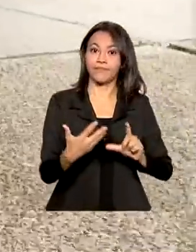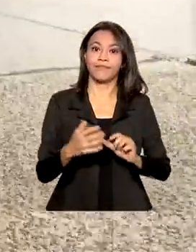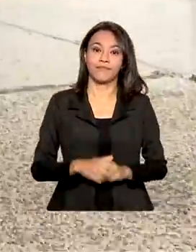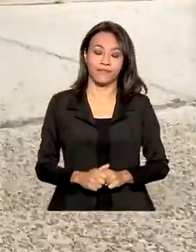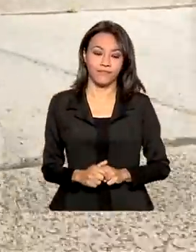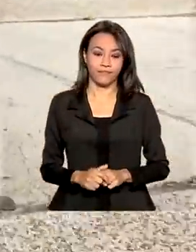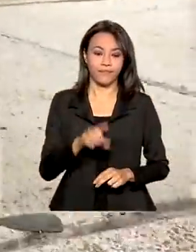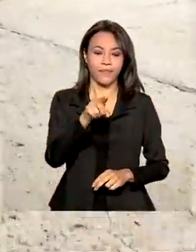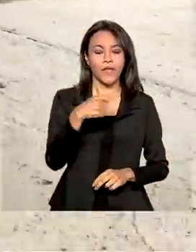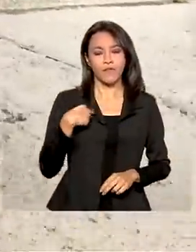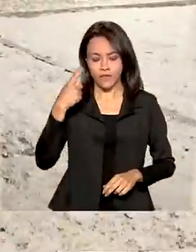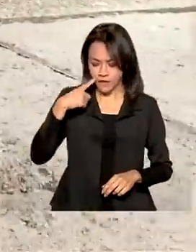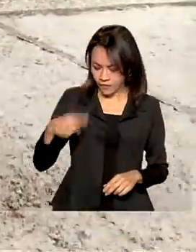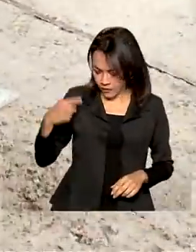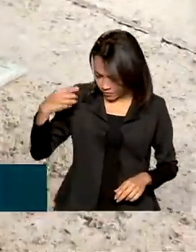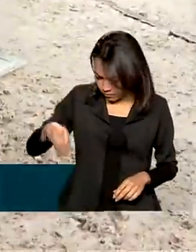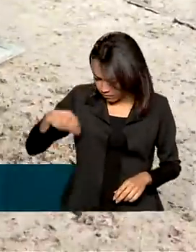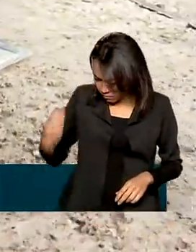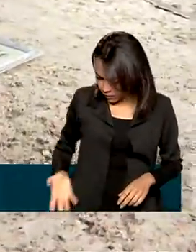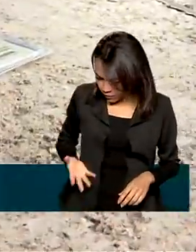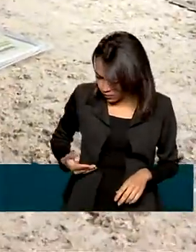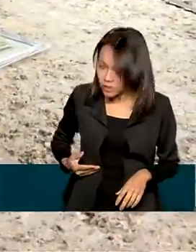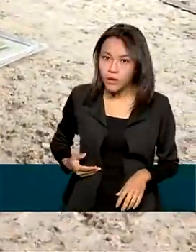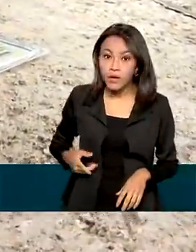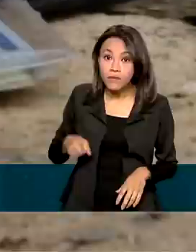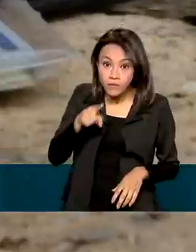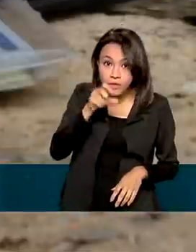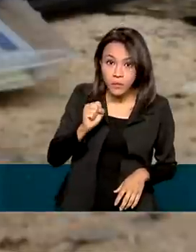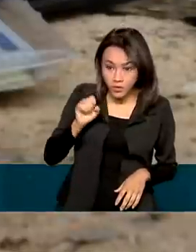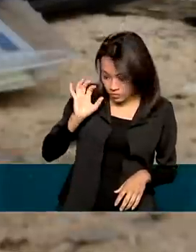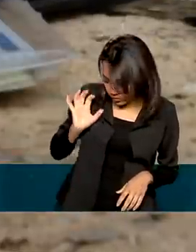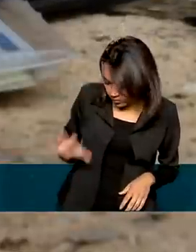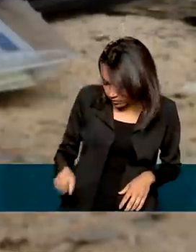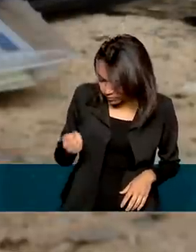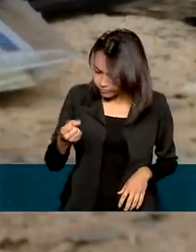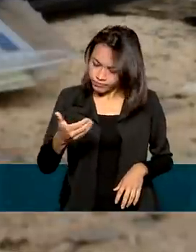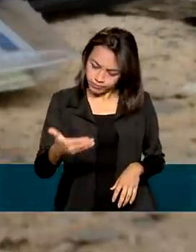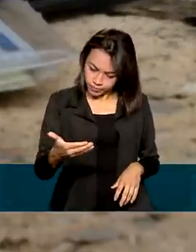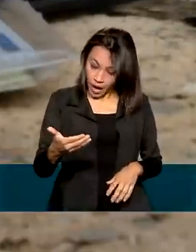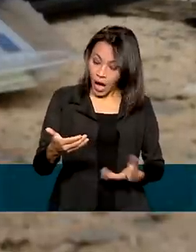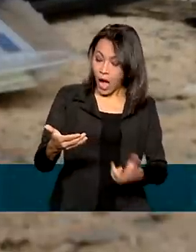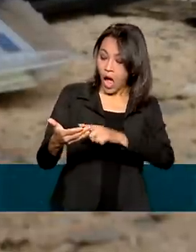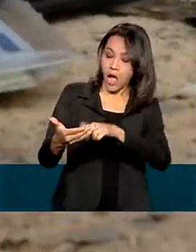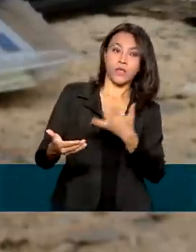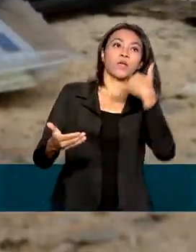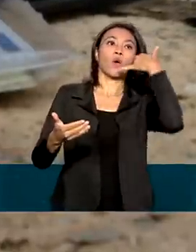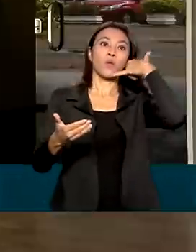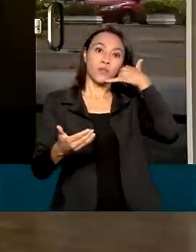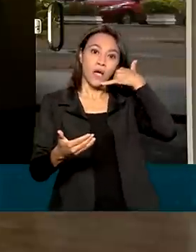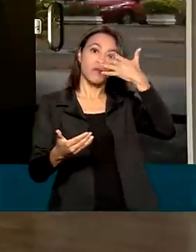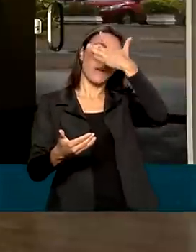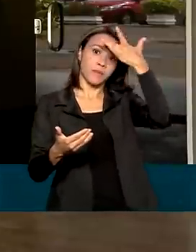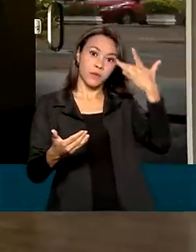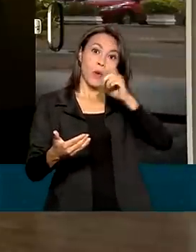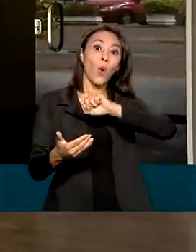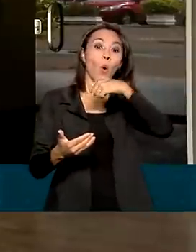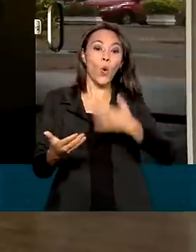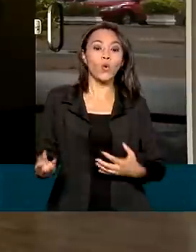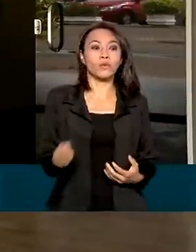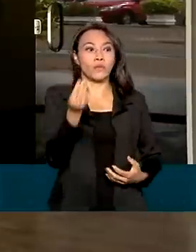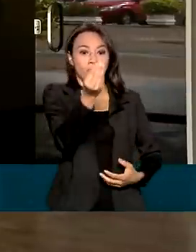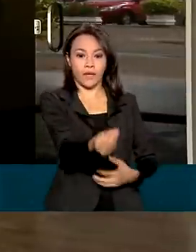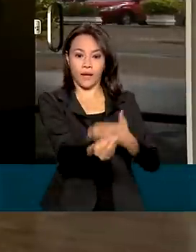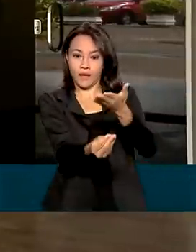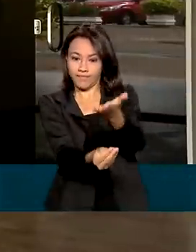Quando você encontra algum documento na rua, você pode procurar algum contato para devolver diretamente ao dono ou entregar numa